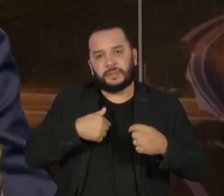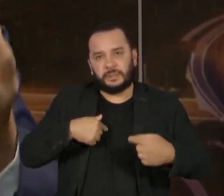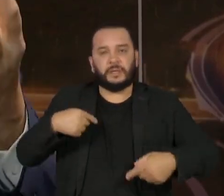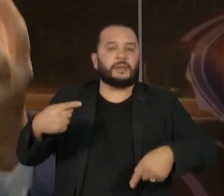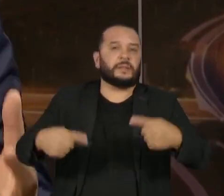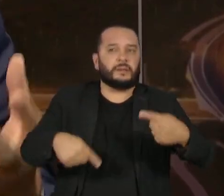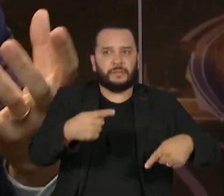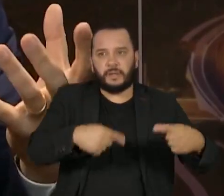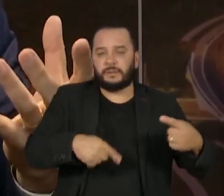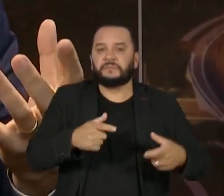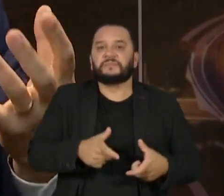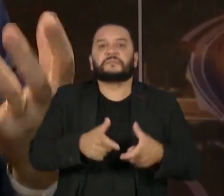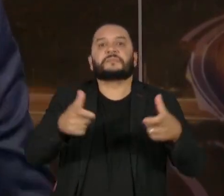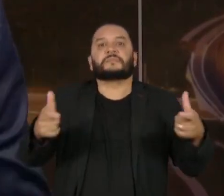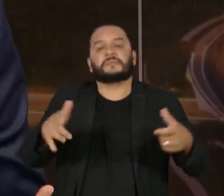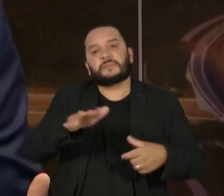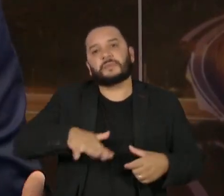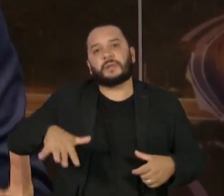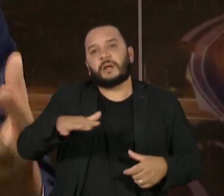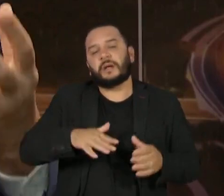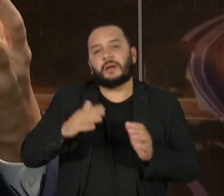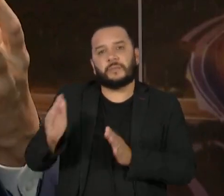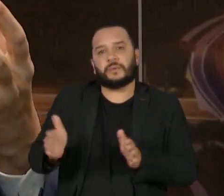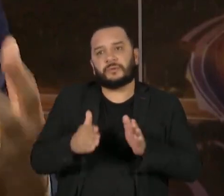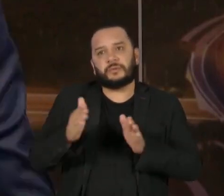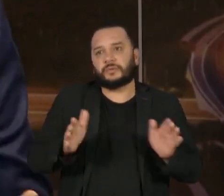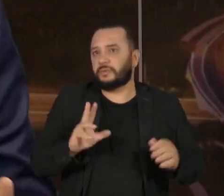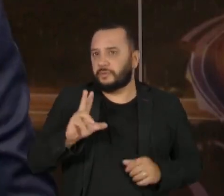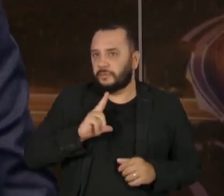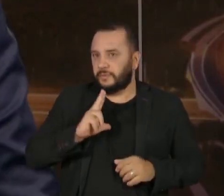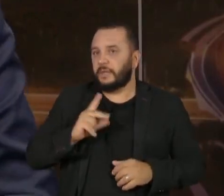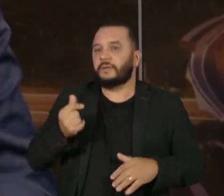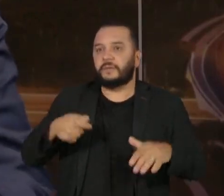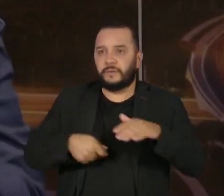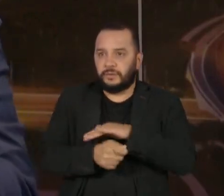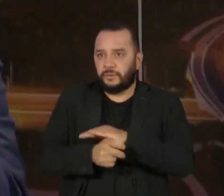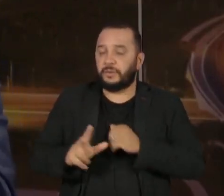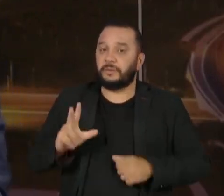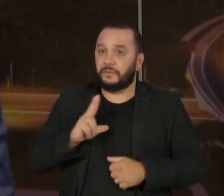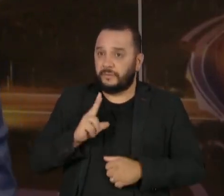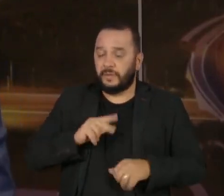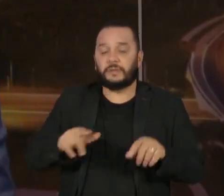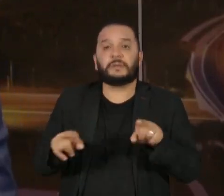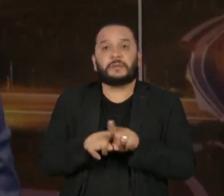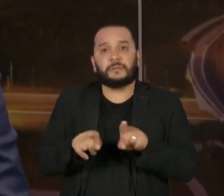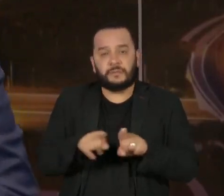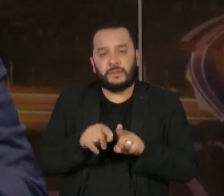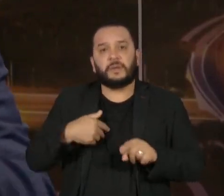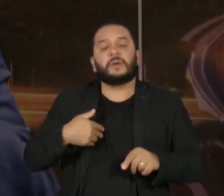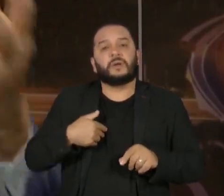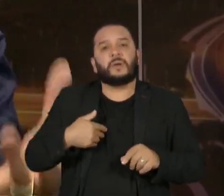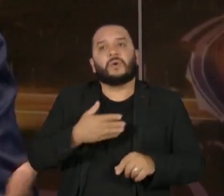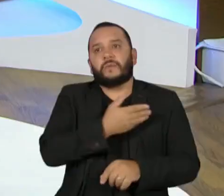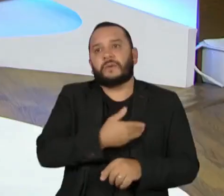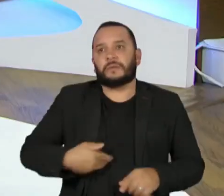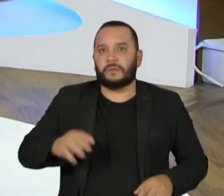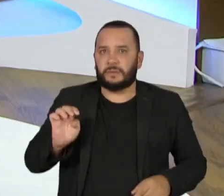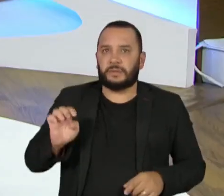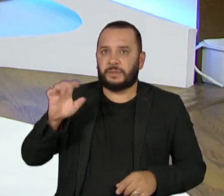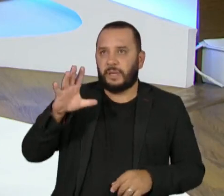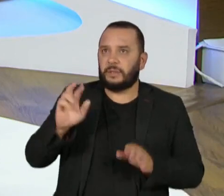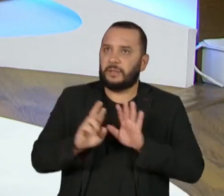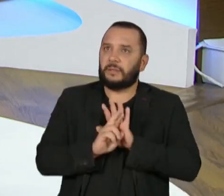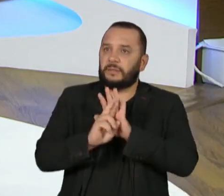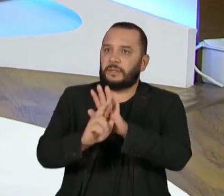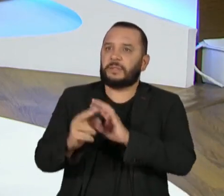com o setor produtivo privado, com os investidores privados, com os governadores de Estado, que representam as 27